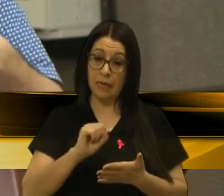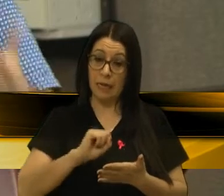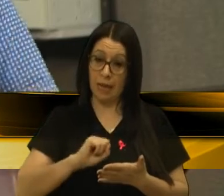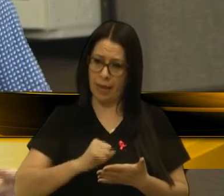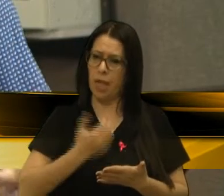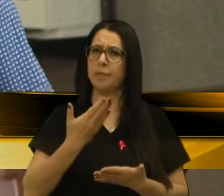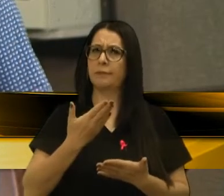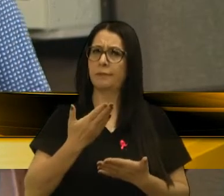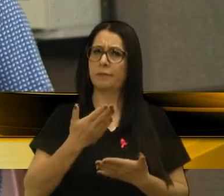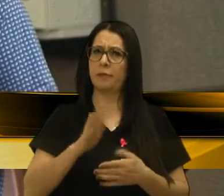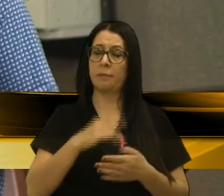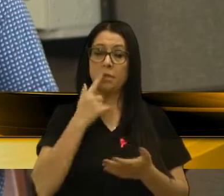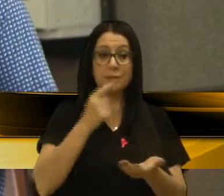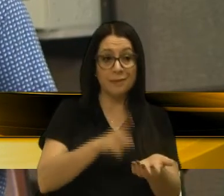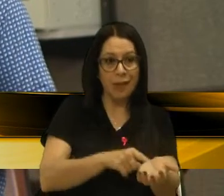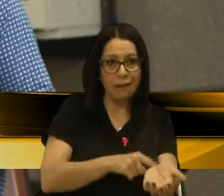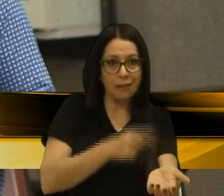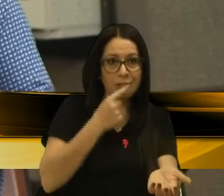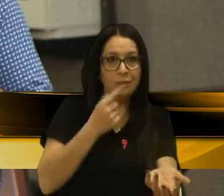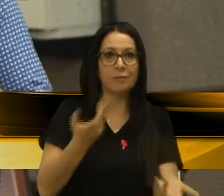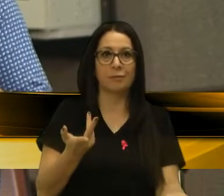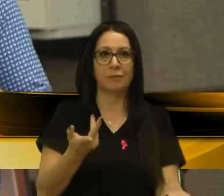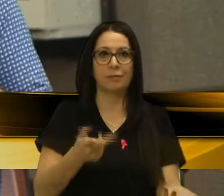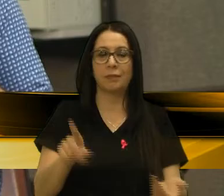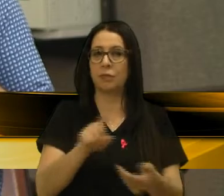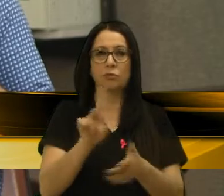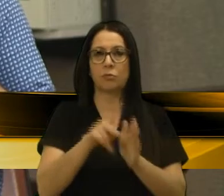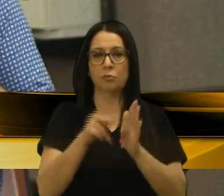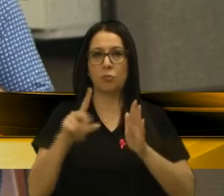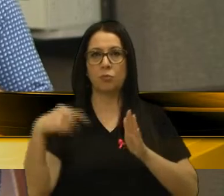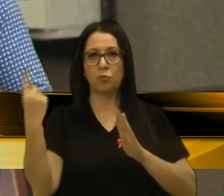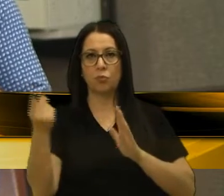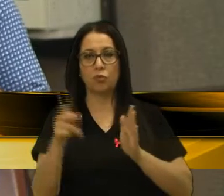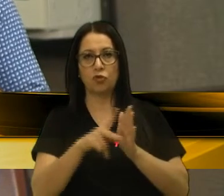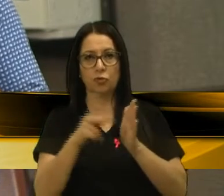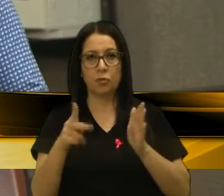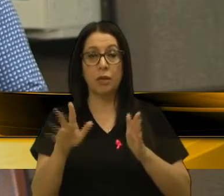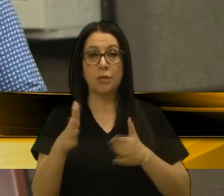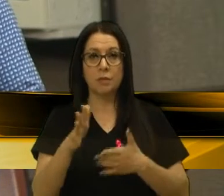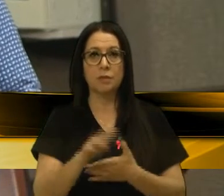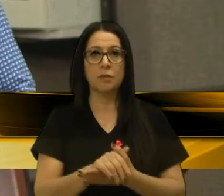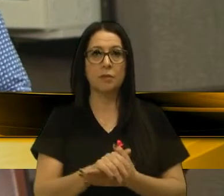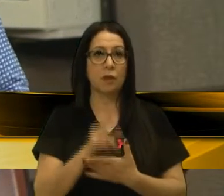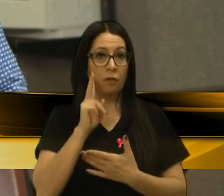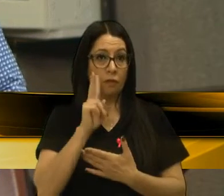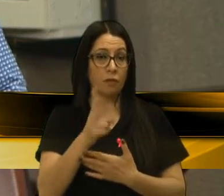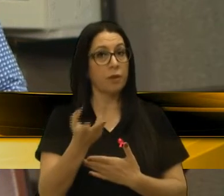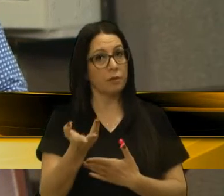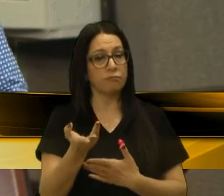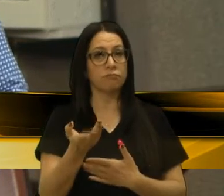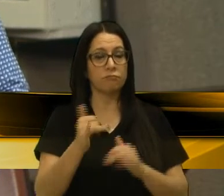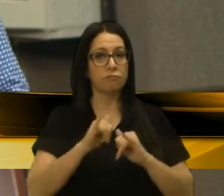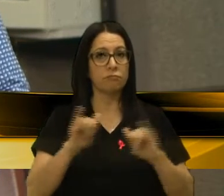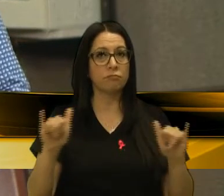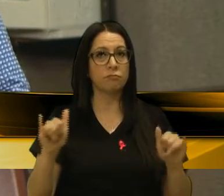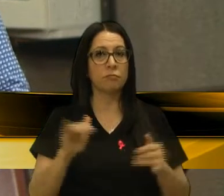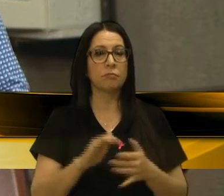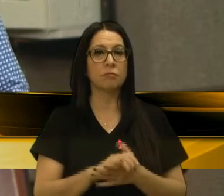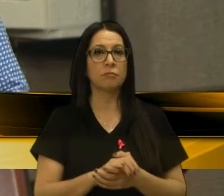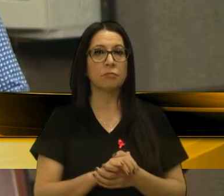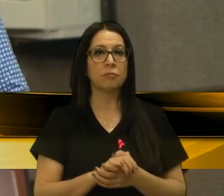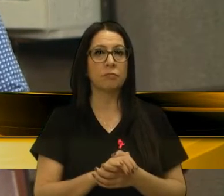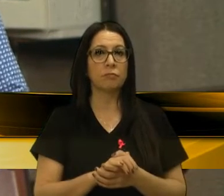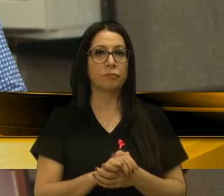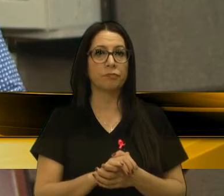mais sangue. E não somente o Jornal Pioneiro, outros jornais muitas vezes vendem a